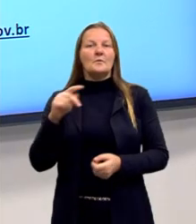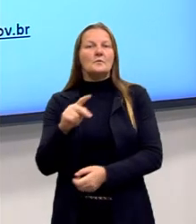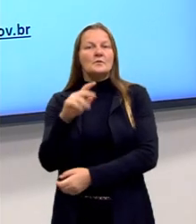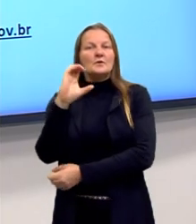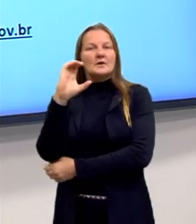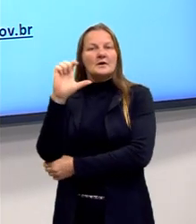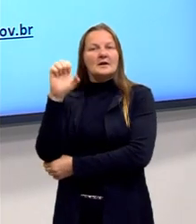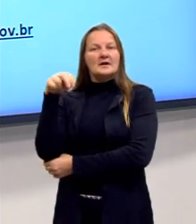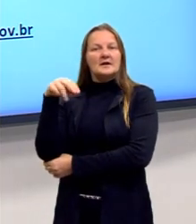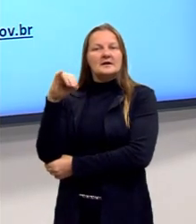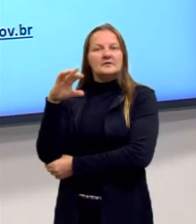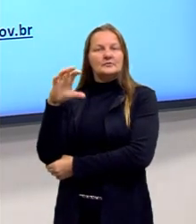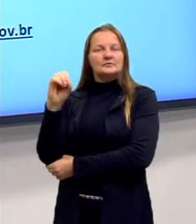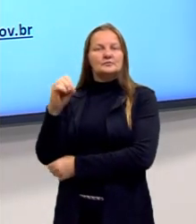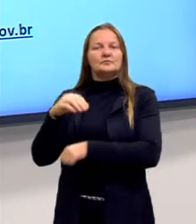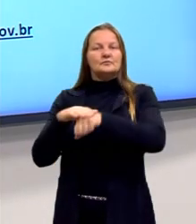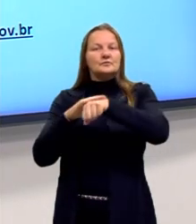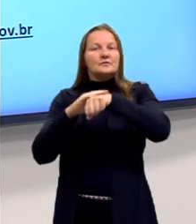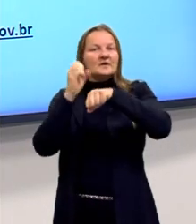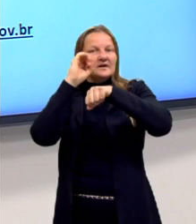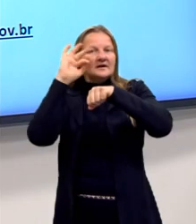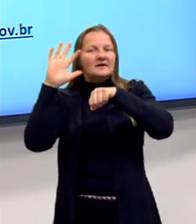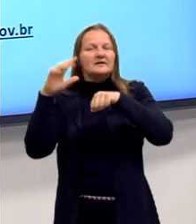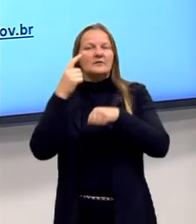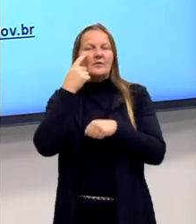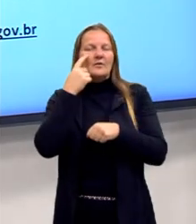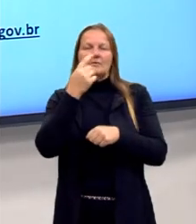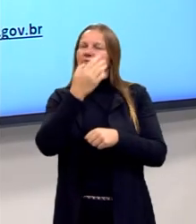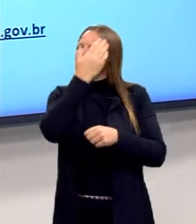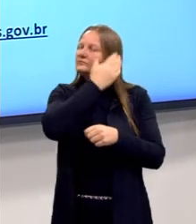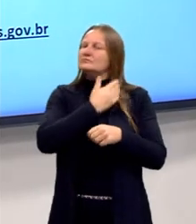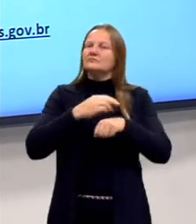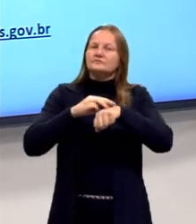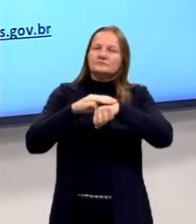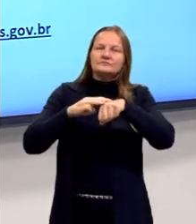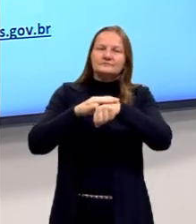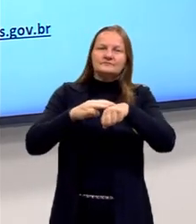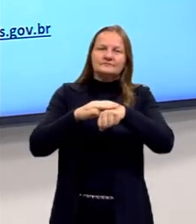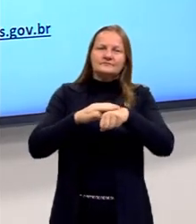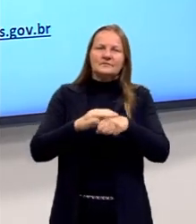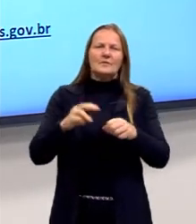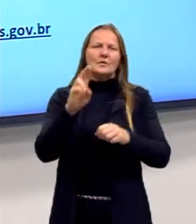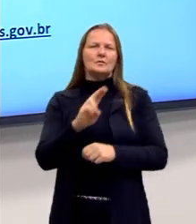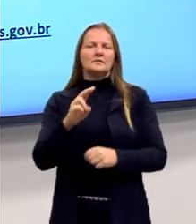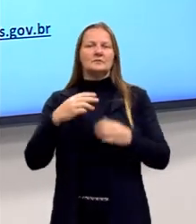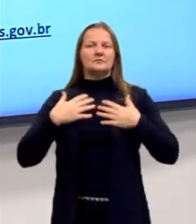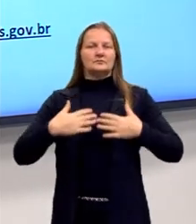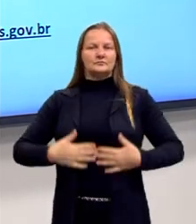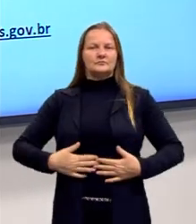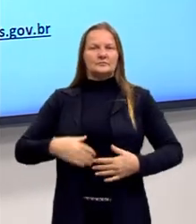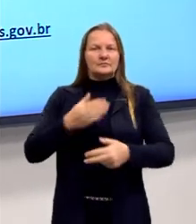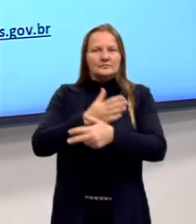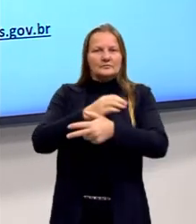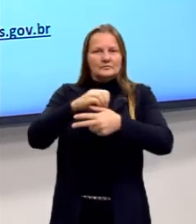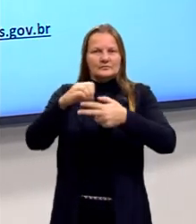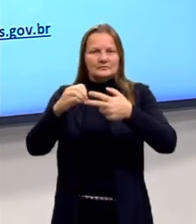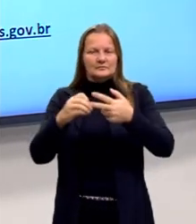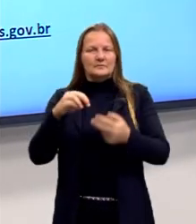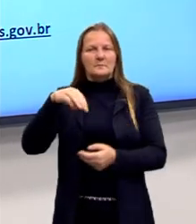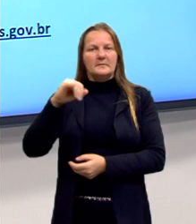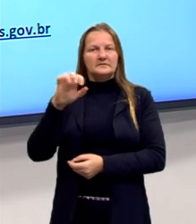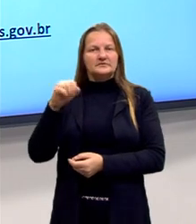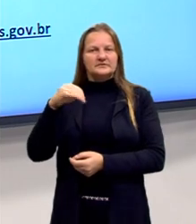Clênio, sou um sujeito de pele clara, tenho olhos e cabelos castanhos, estou vestindo a camiseta do Projeto, uma camiseta